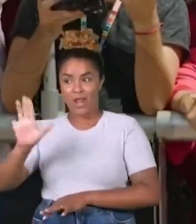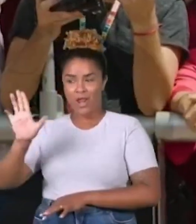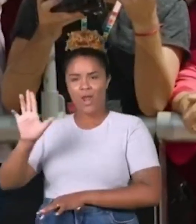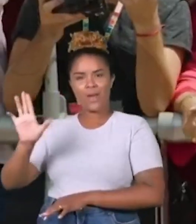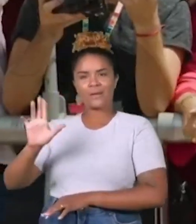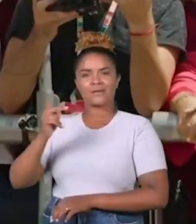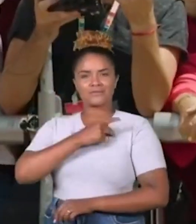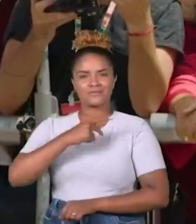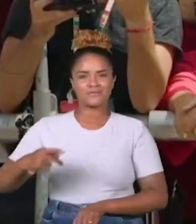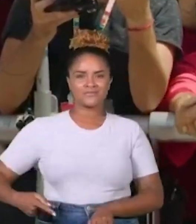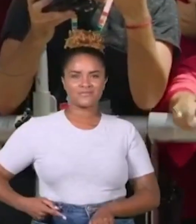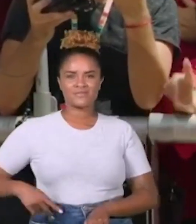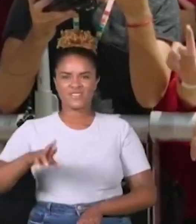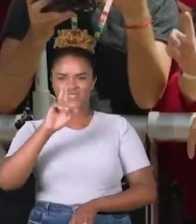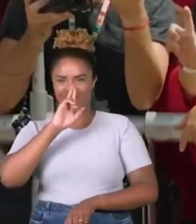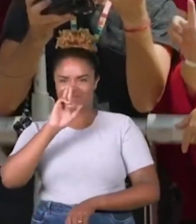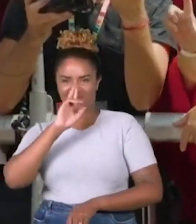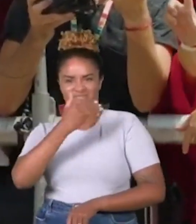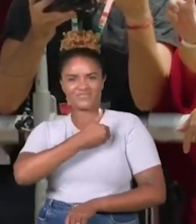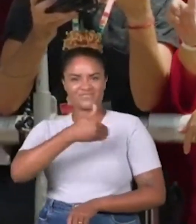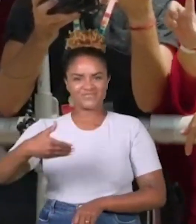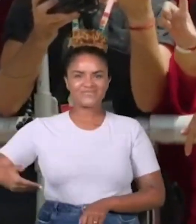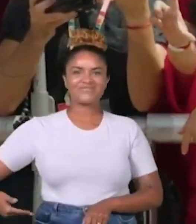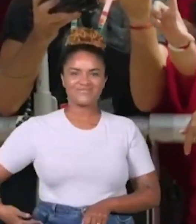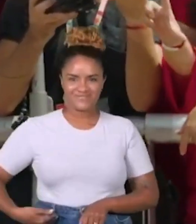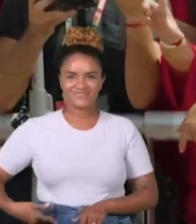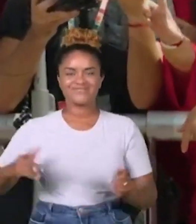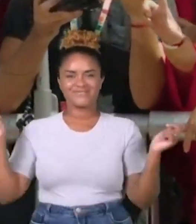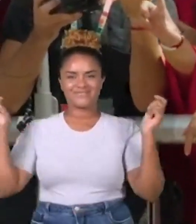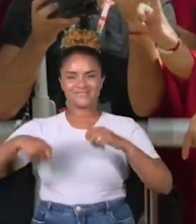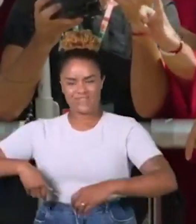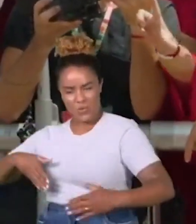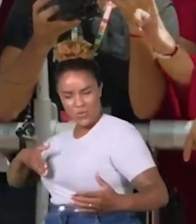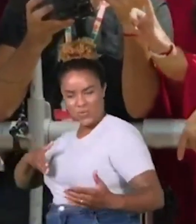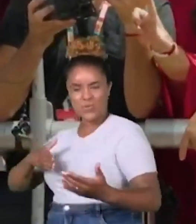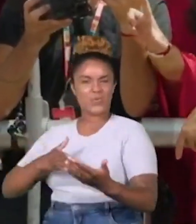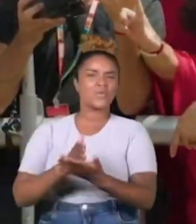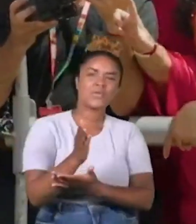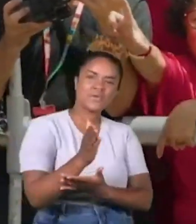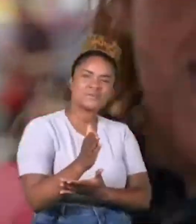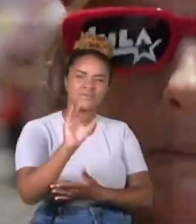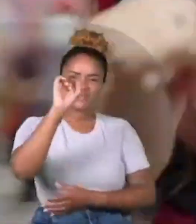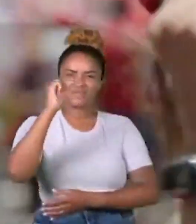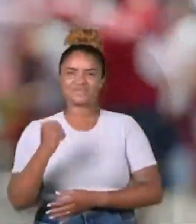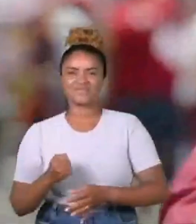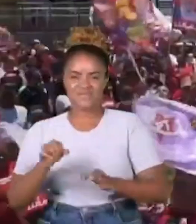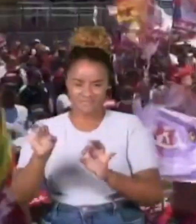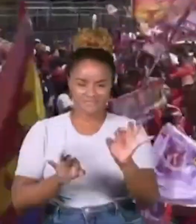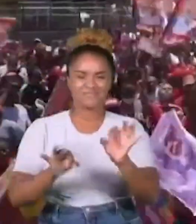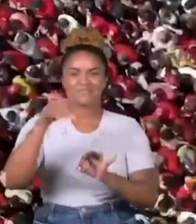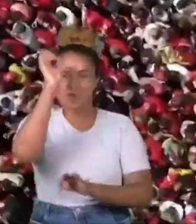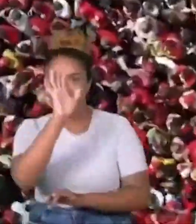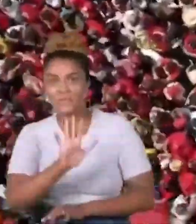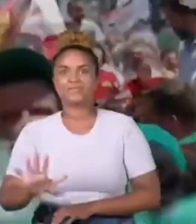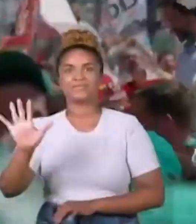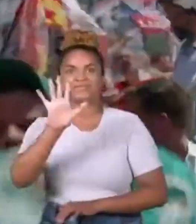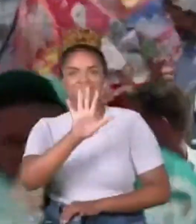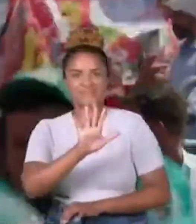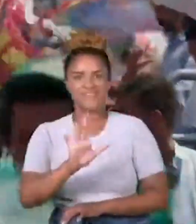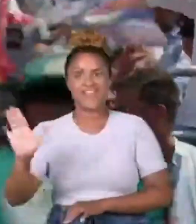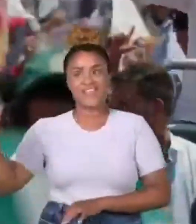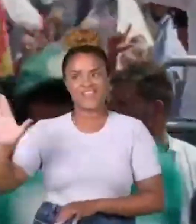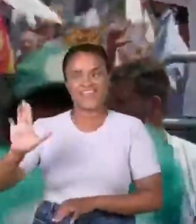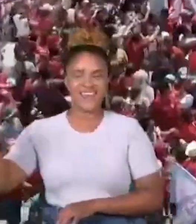Lula presidente, Rogério governador para a gente botar Sergipe e o Brasil para frente.